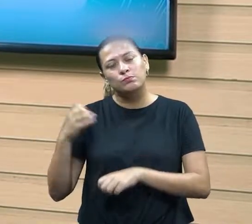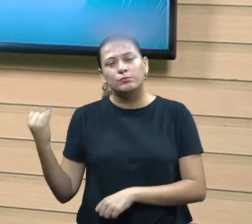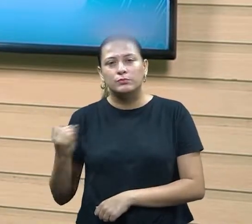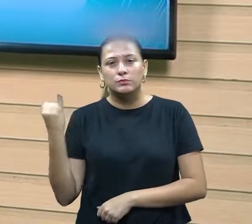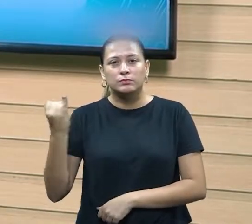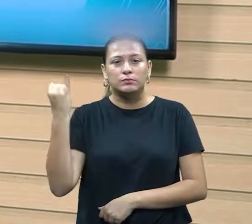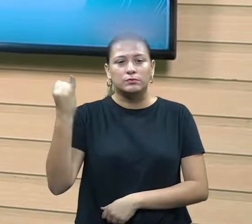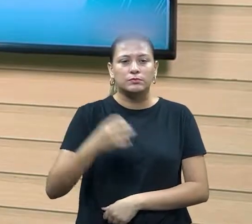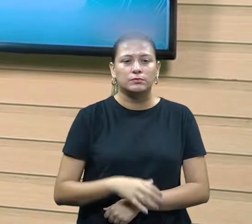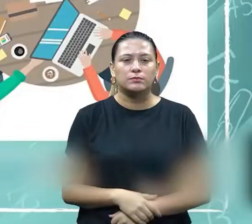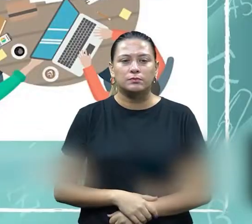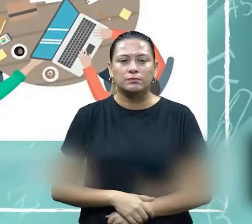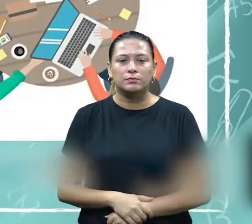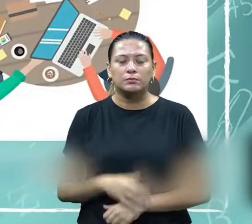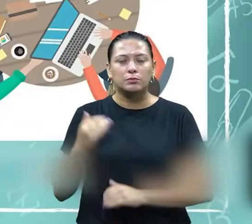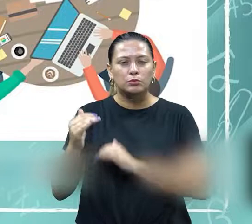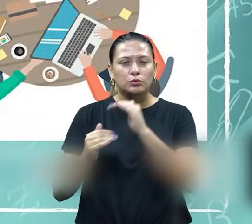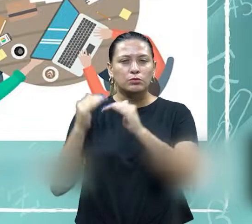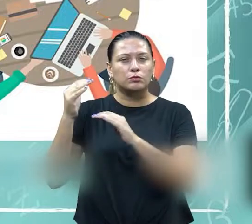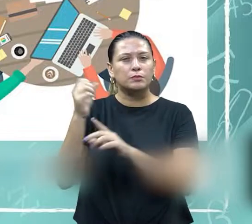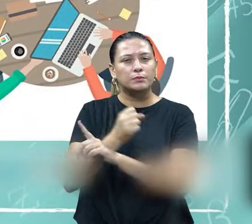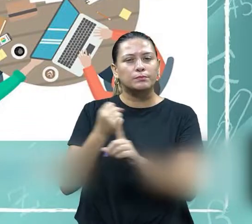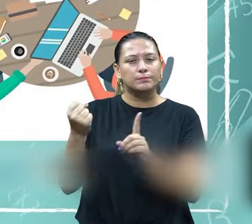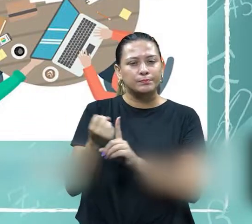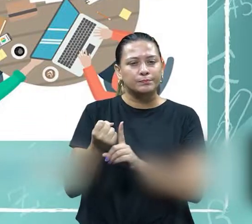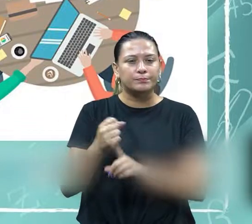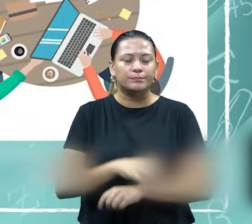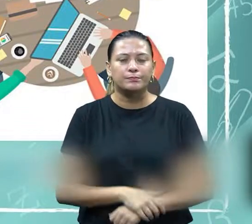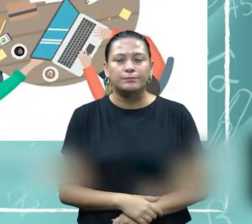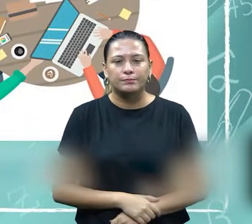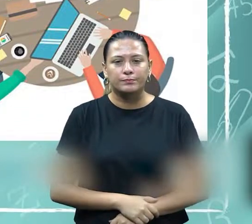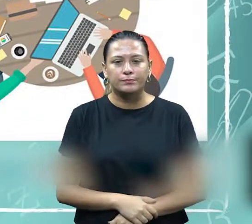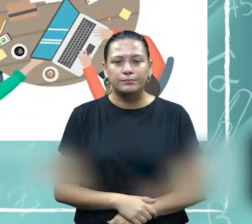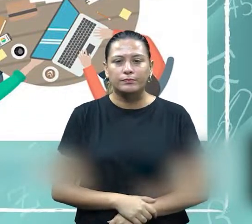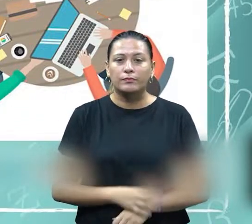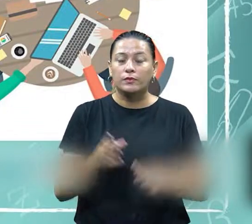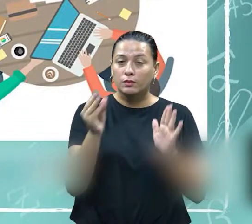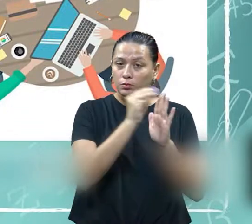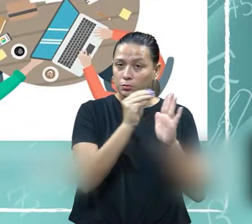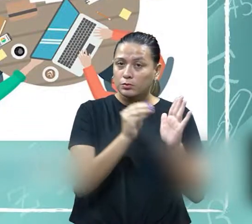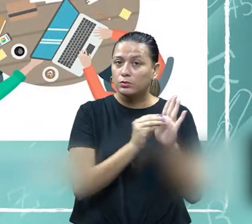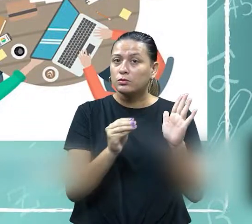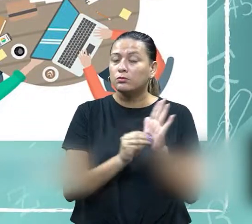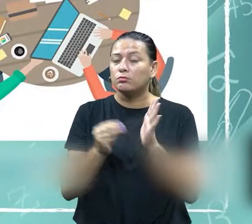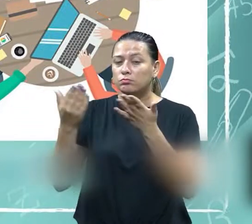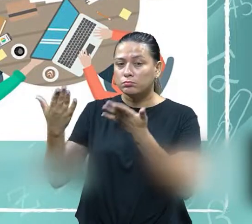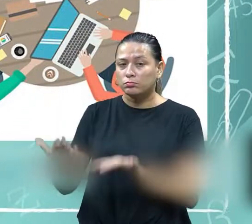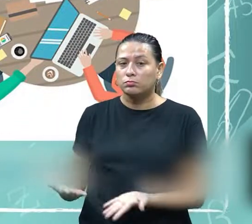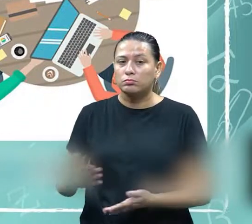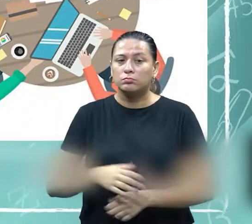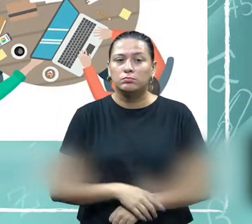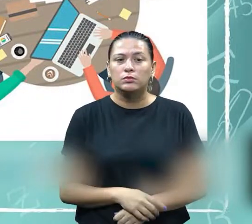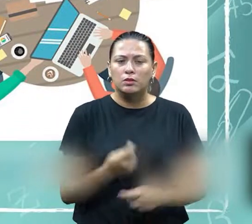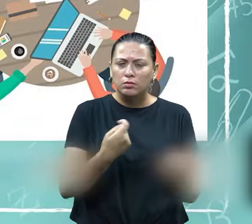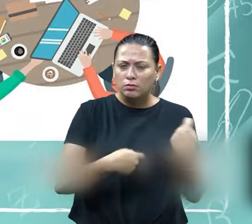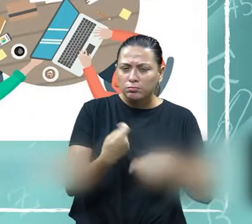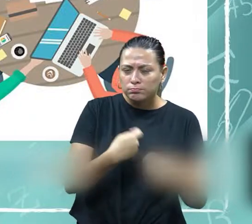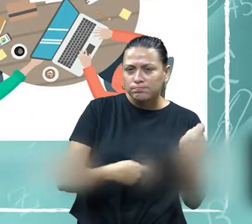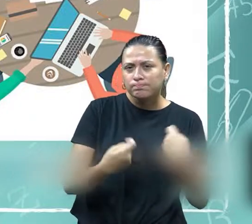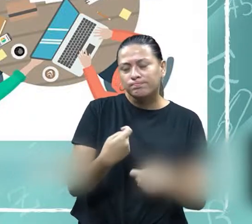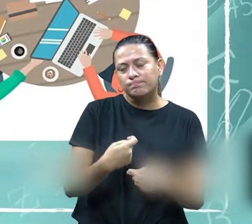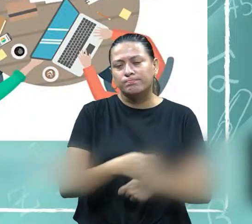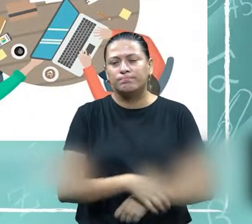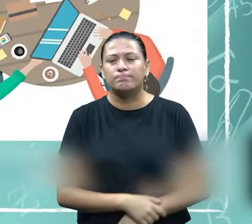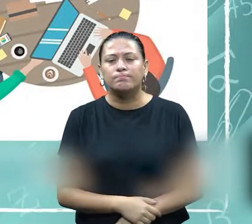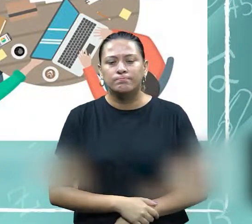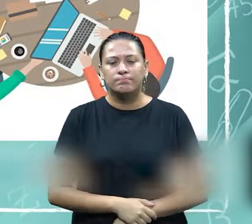nosso desenvolvimento social. Então, alunos, como conteúdo, nós temos a questão da negociação, para nós darmos